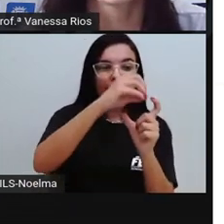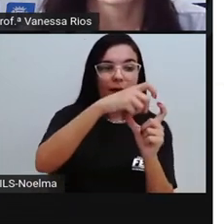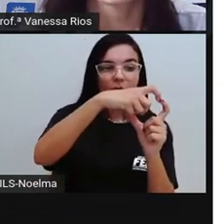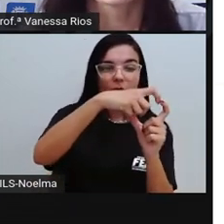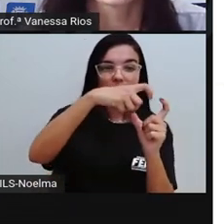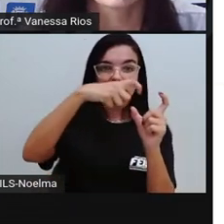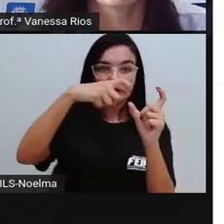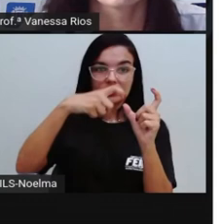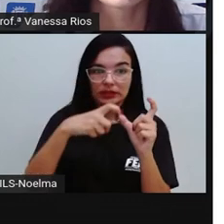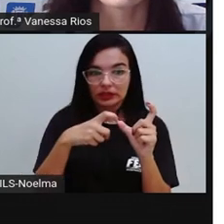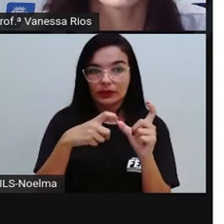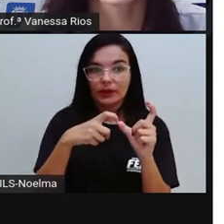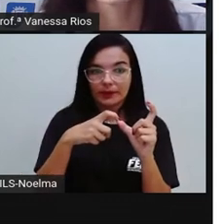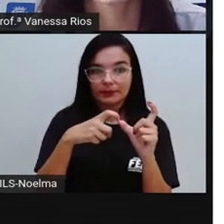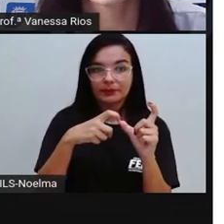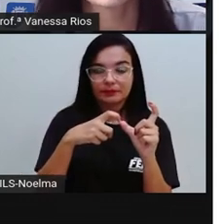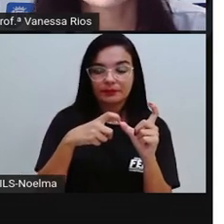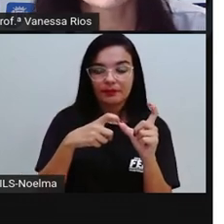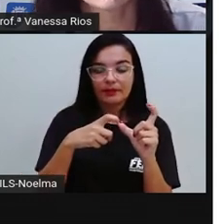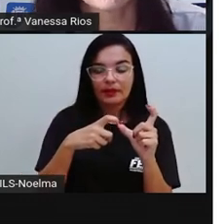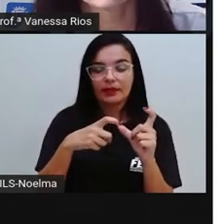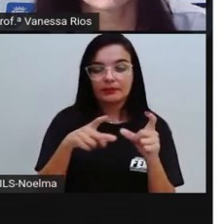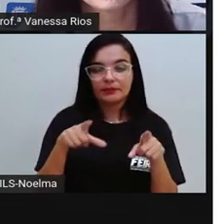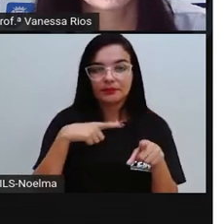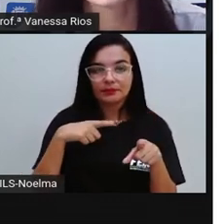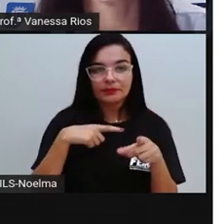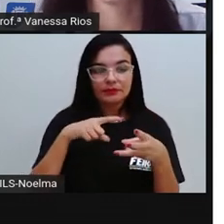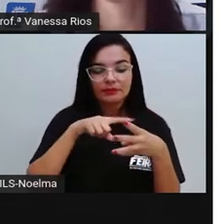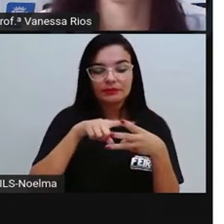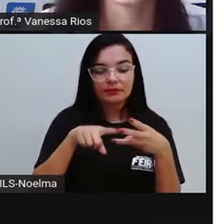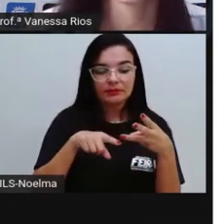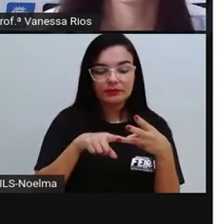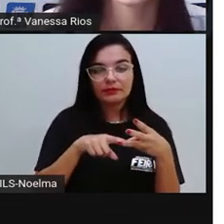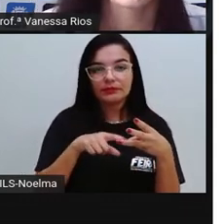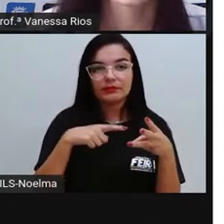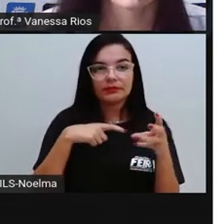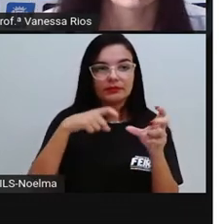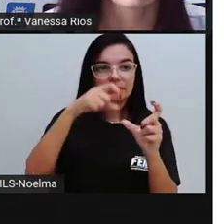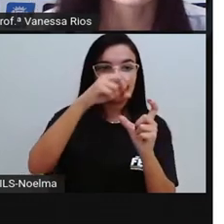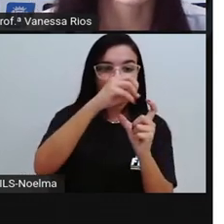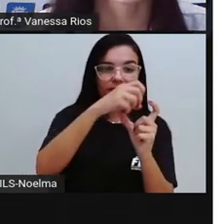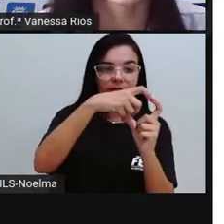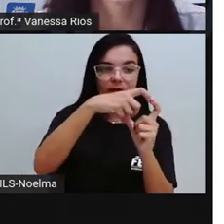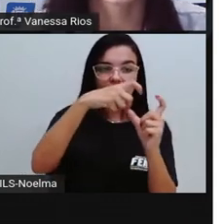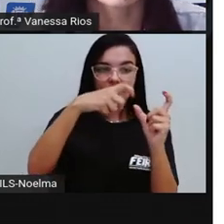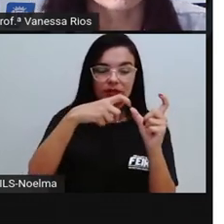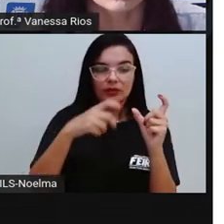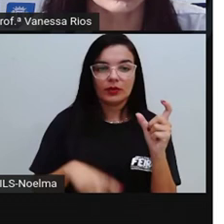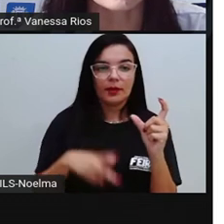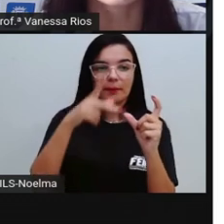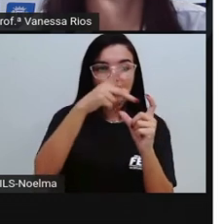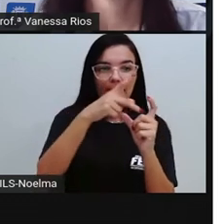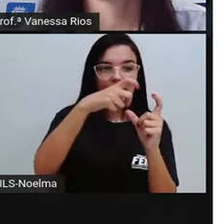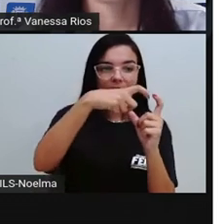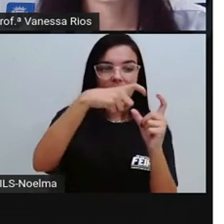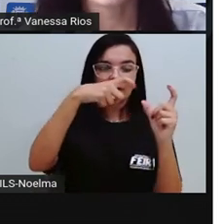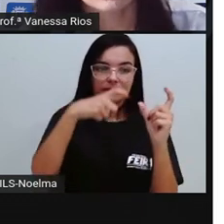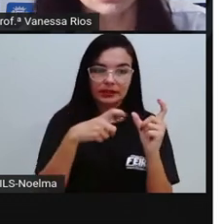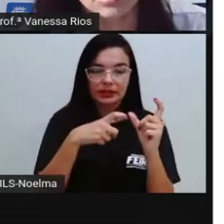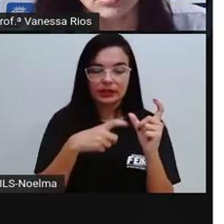Quando observamos a posição da sílaba tônica, a gente pode classificar as palavras em oxítonas,